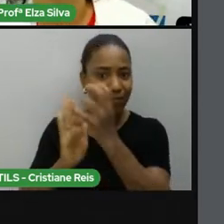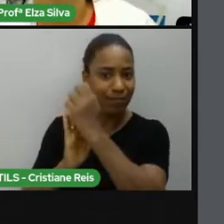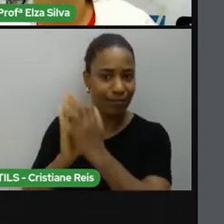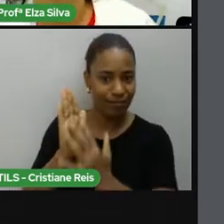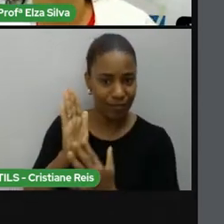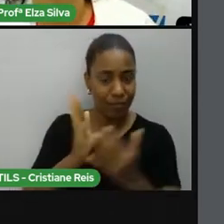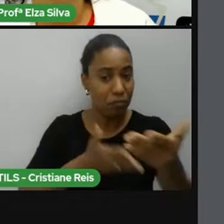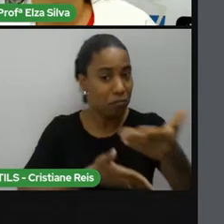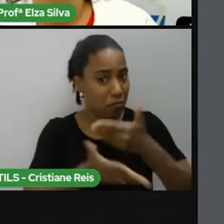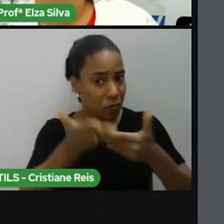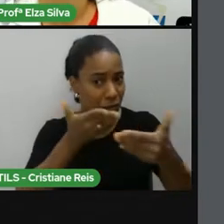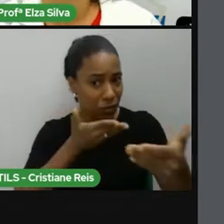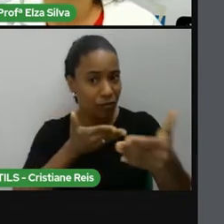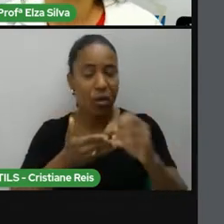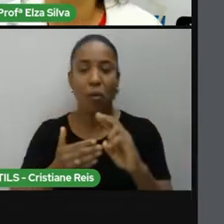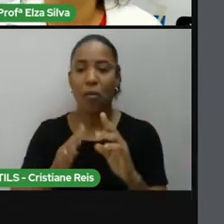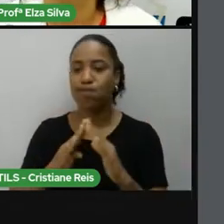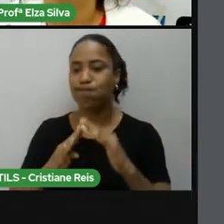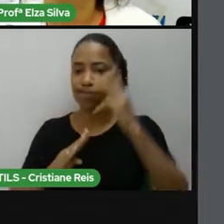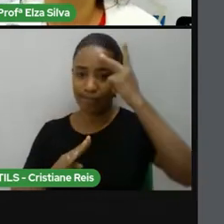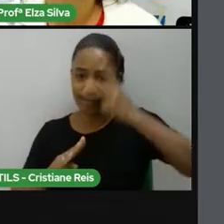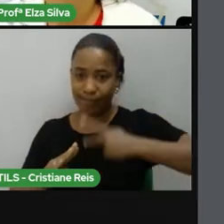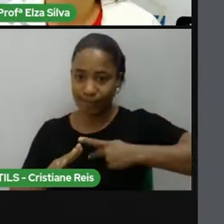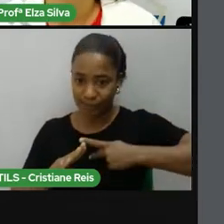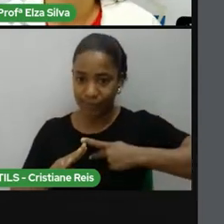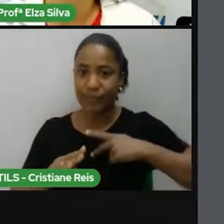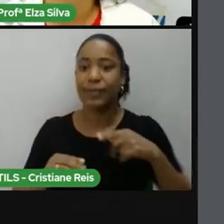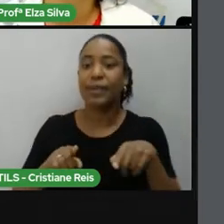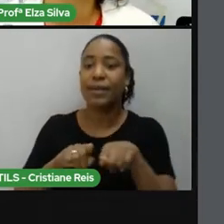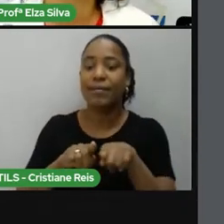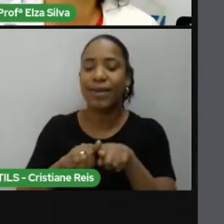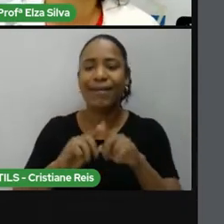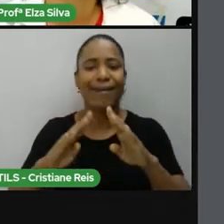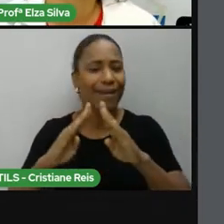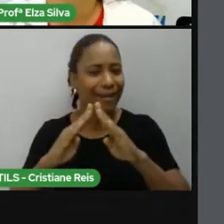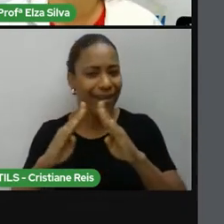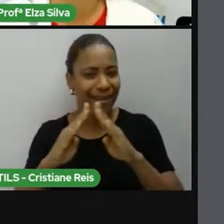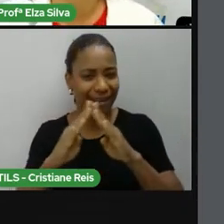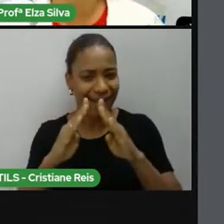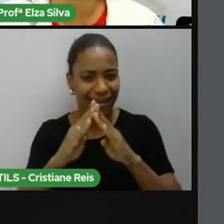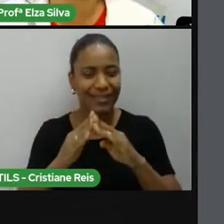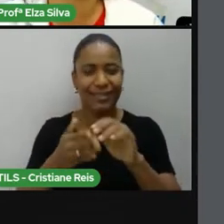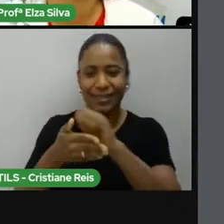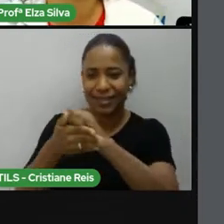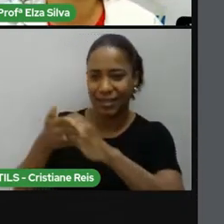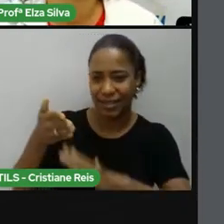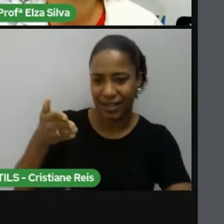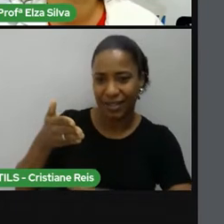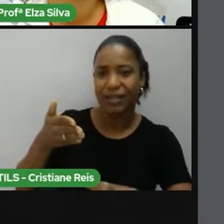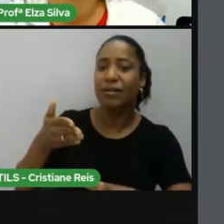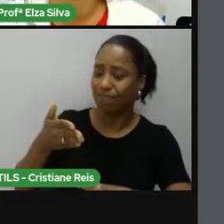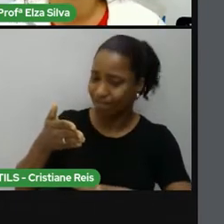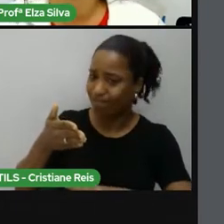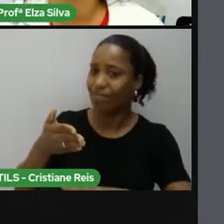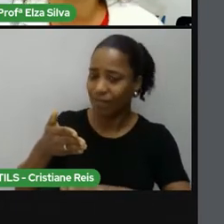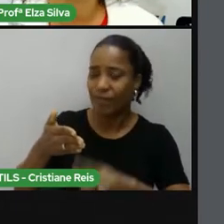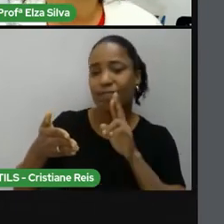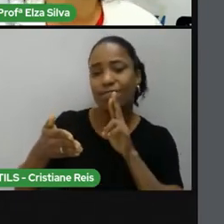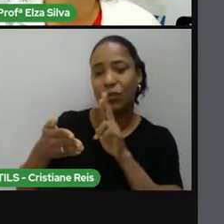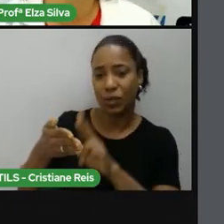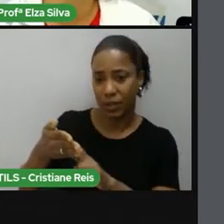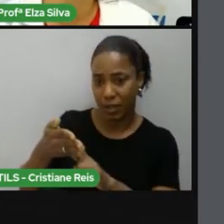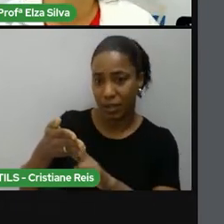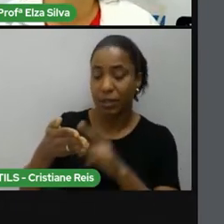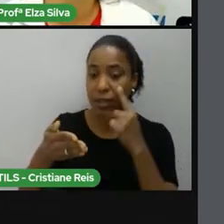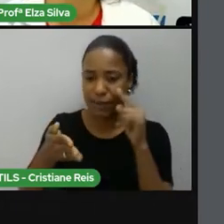não. As lições de casa, é importante que você as faça. Revise suas